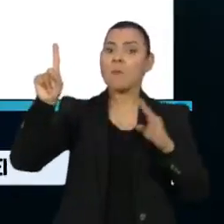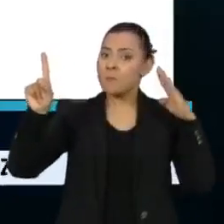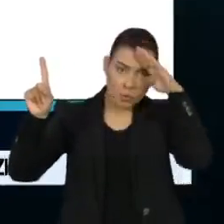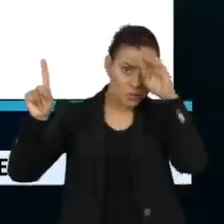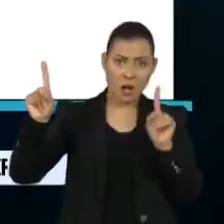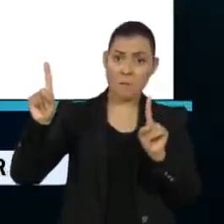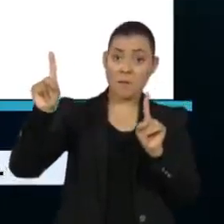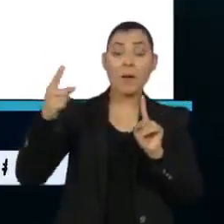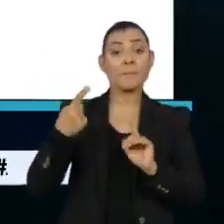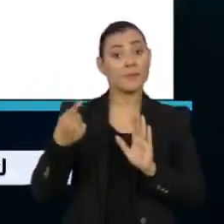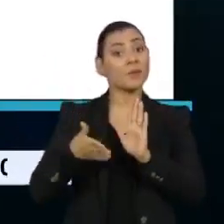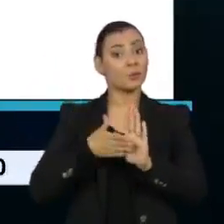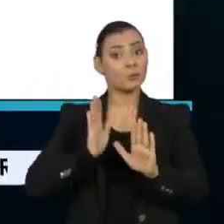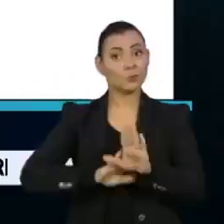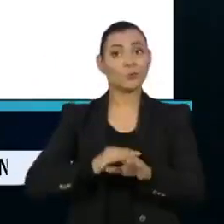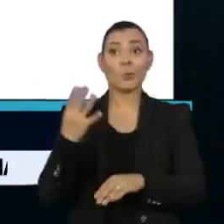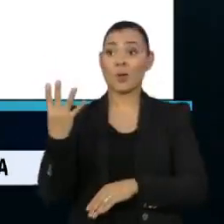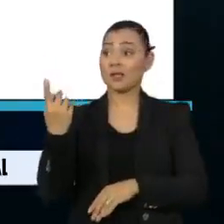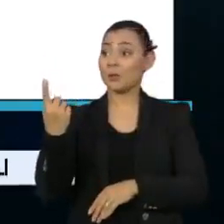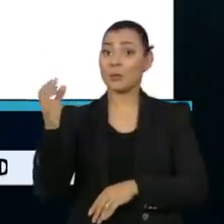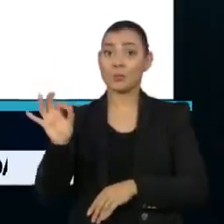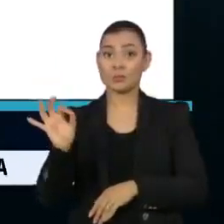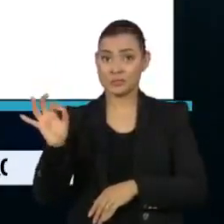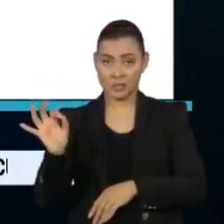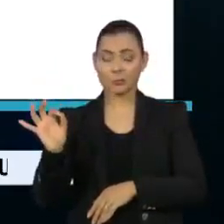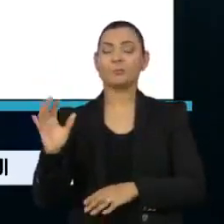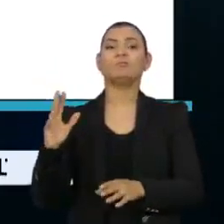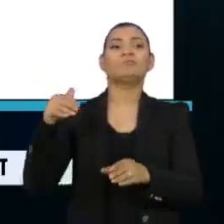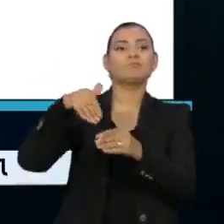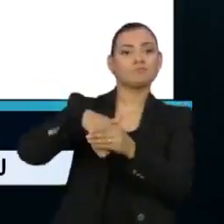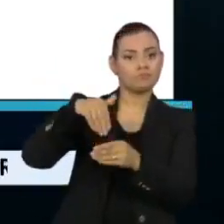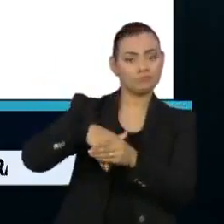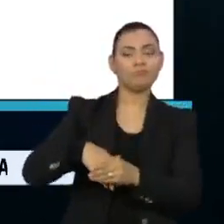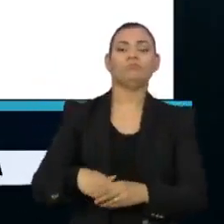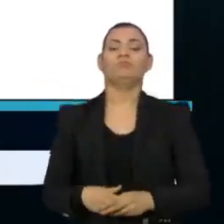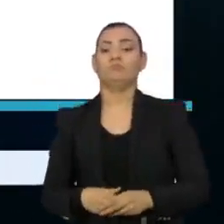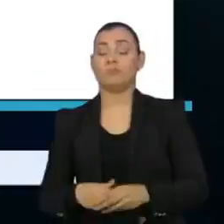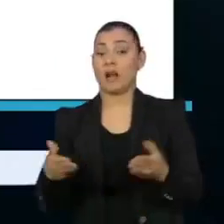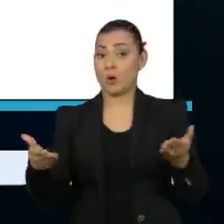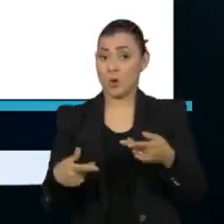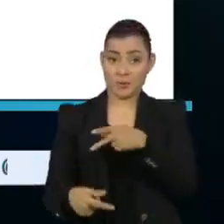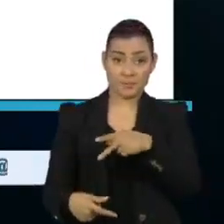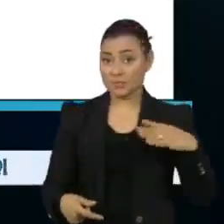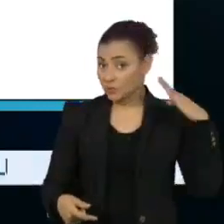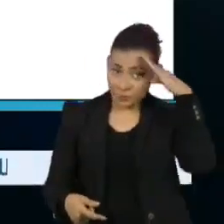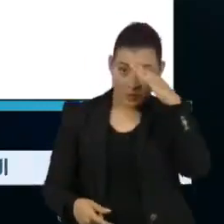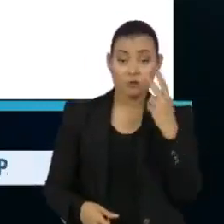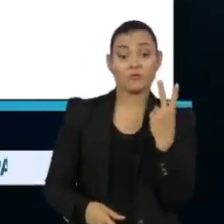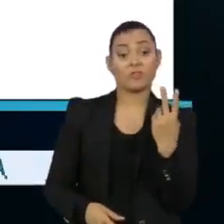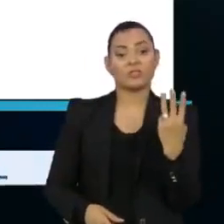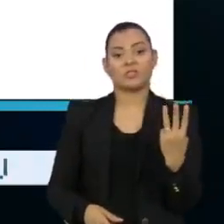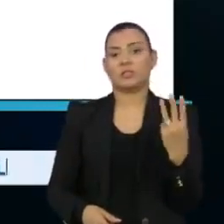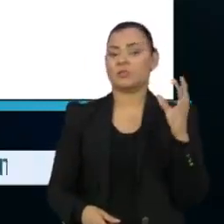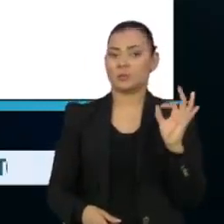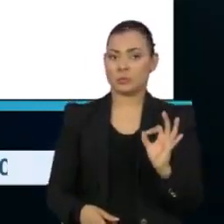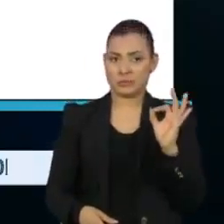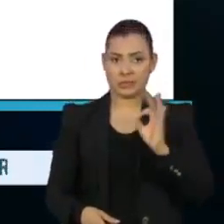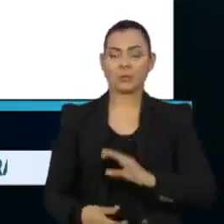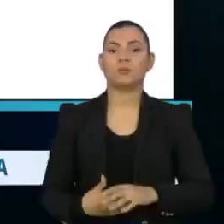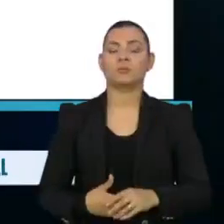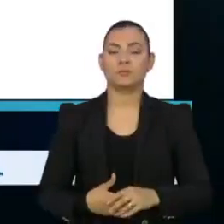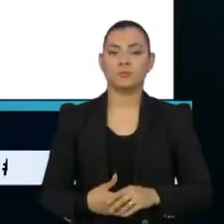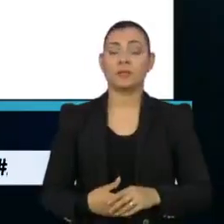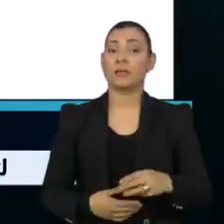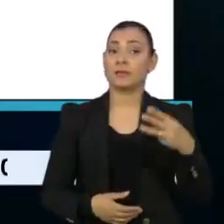já no primeiro turno, ficando com 41% das intenções de voto. O atual presidente aparece com 23%.